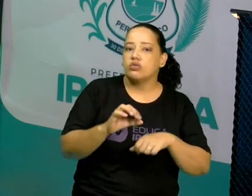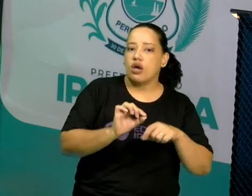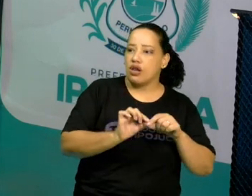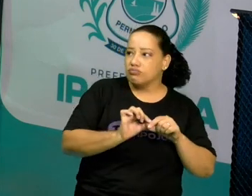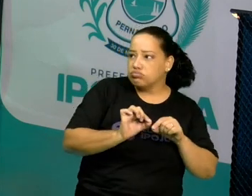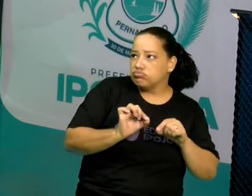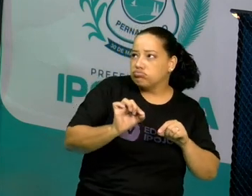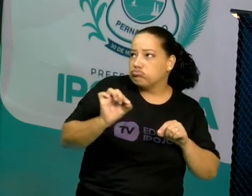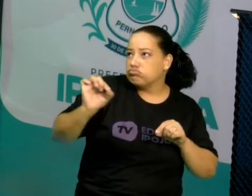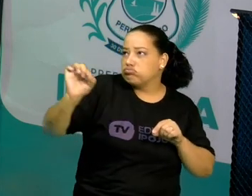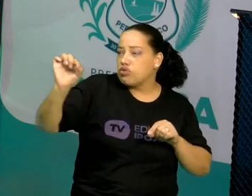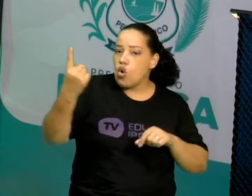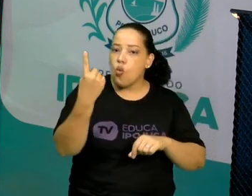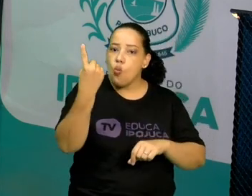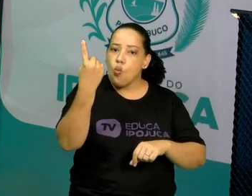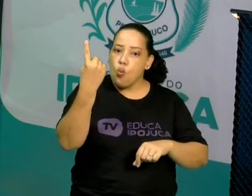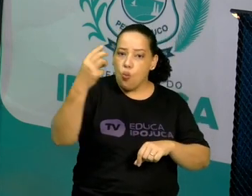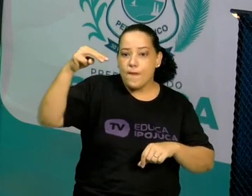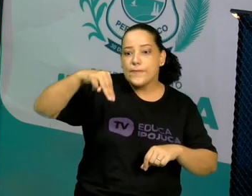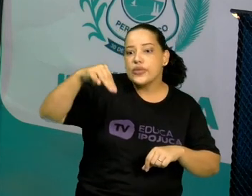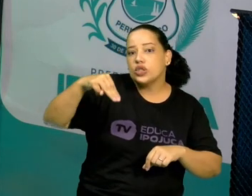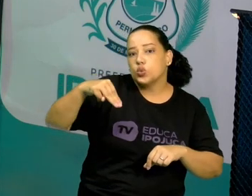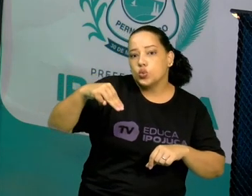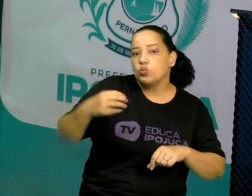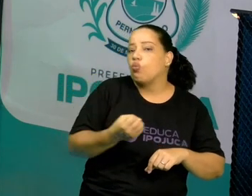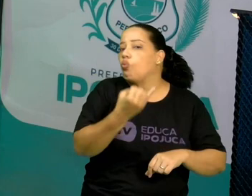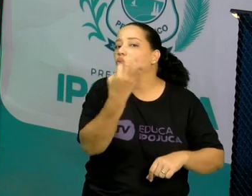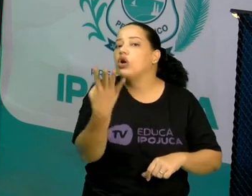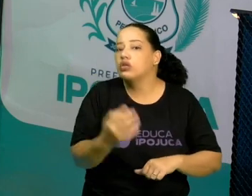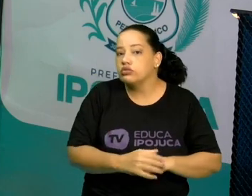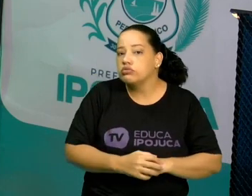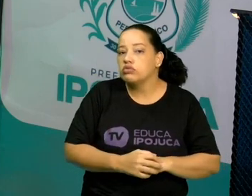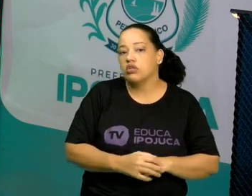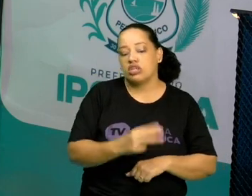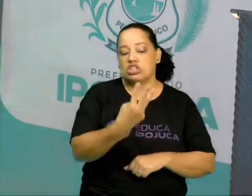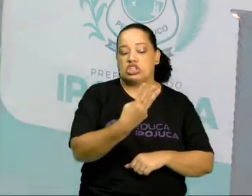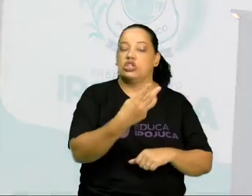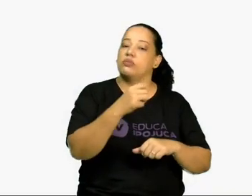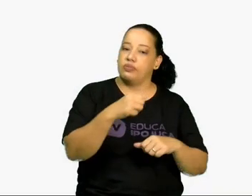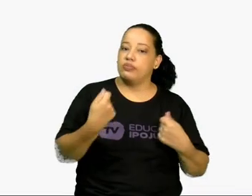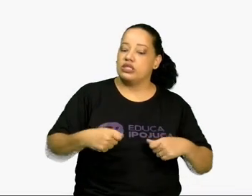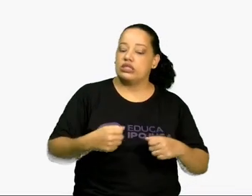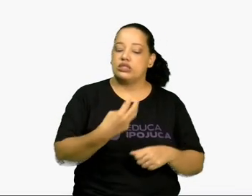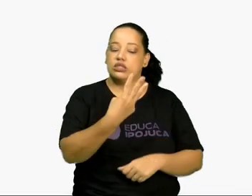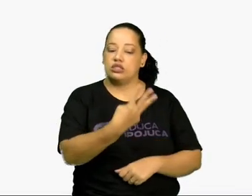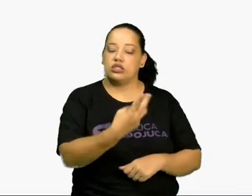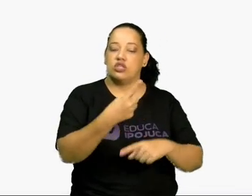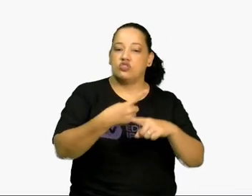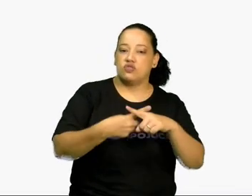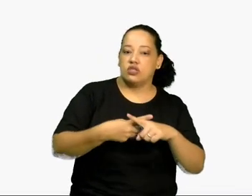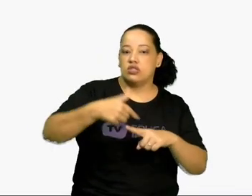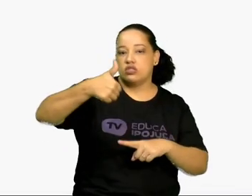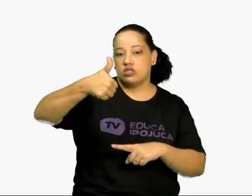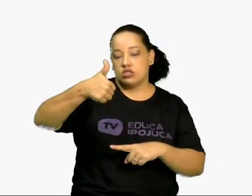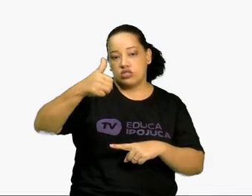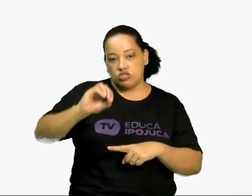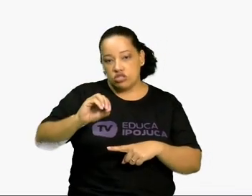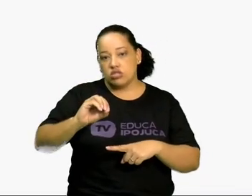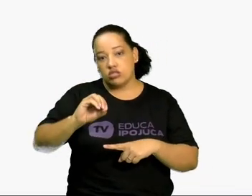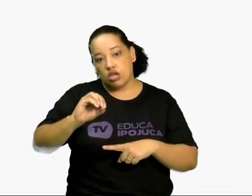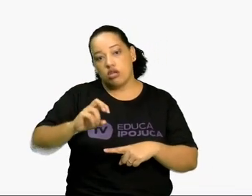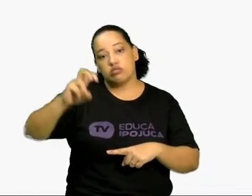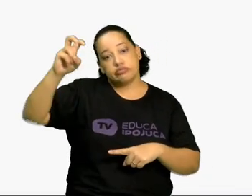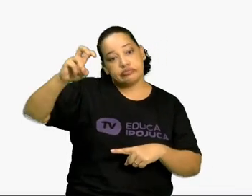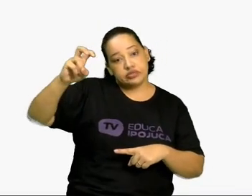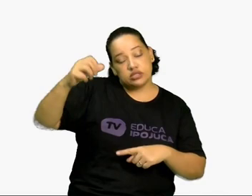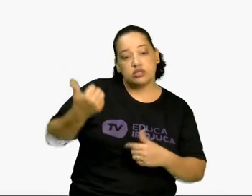Então, você vai multiplicar aí o 3 vezes 10 elevado à quinta, vezes 6 vezes 10 elevado à